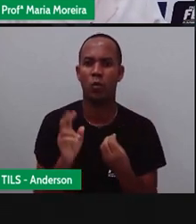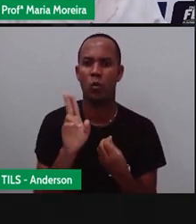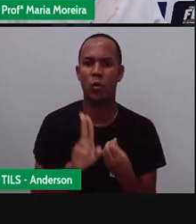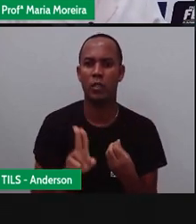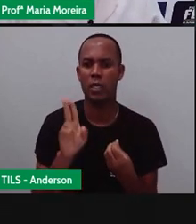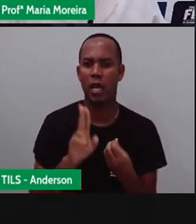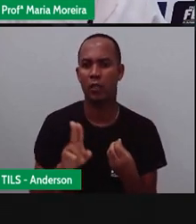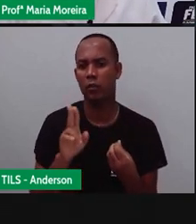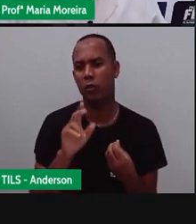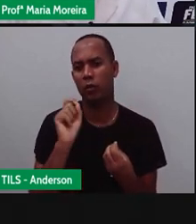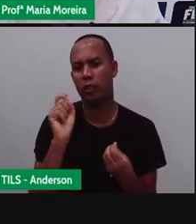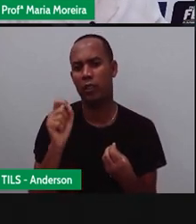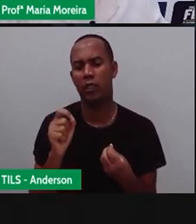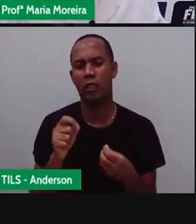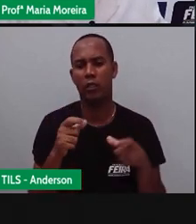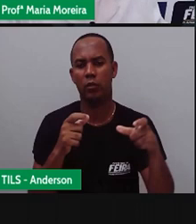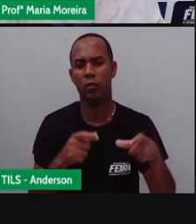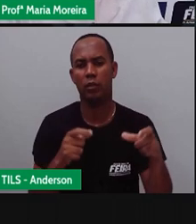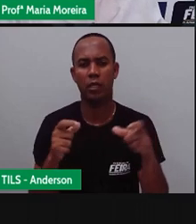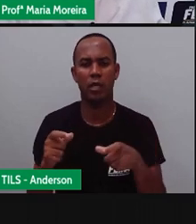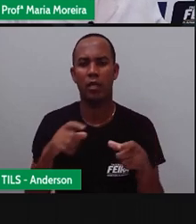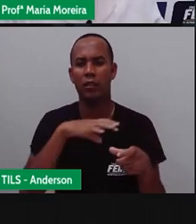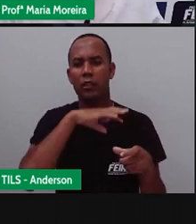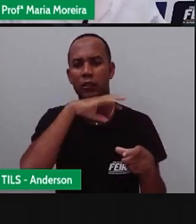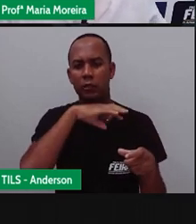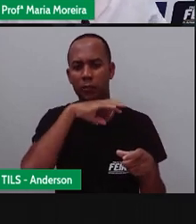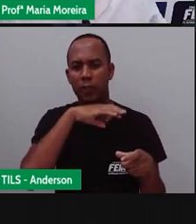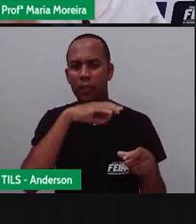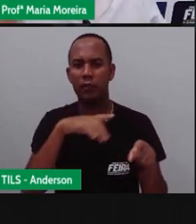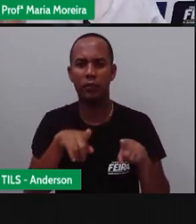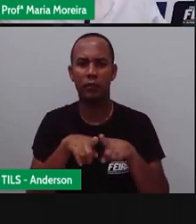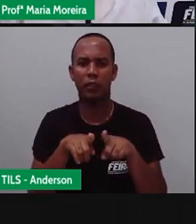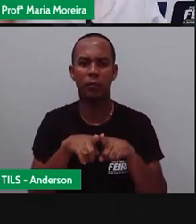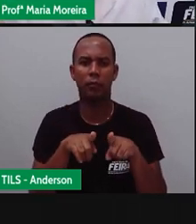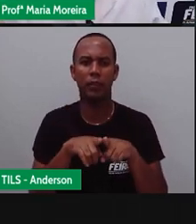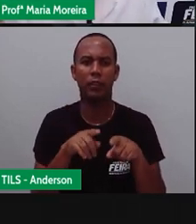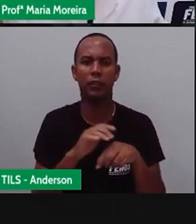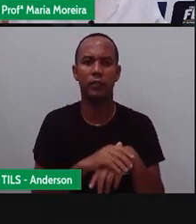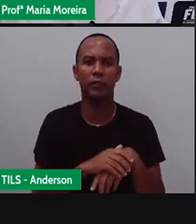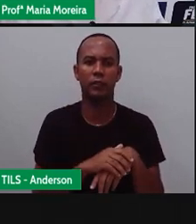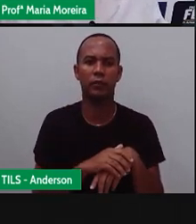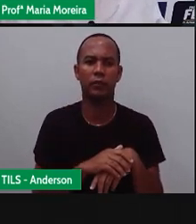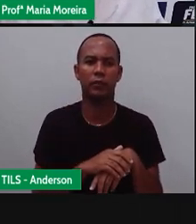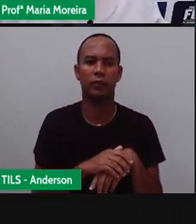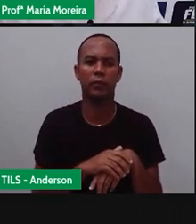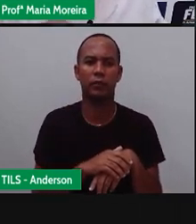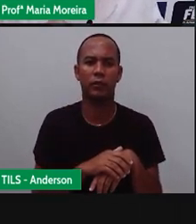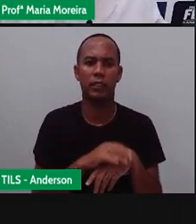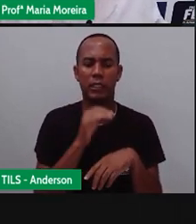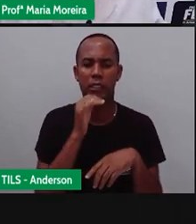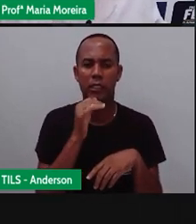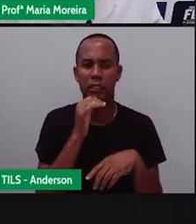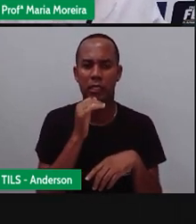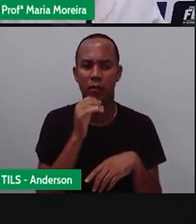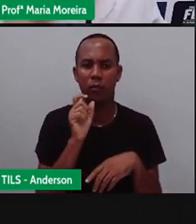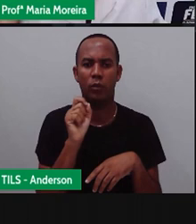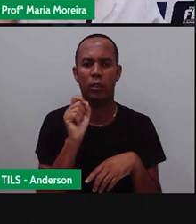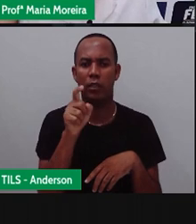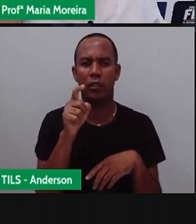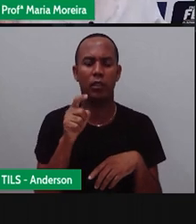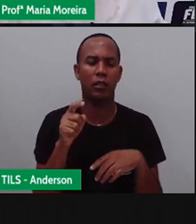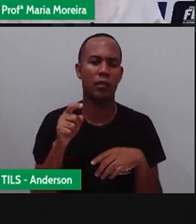realizado com o quê? Pelas carroças, pelos animais e passa a ser por máquinas, né? Por transportes o quê?